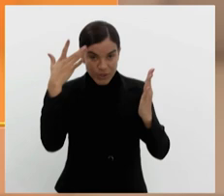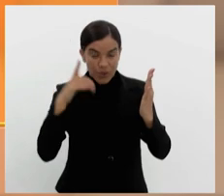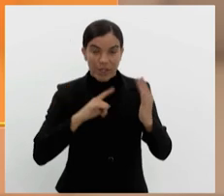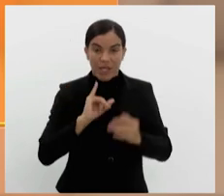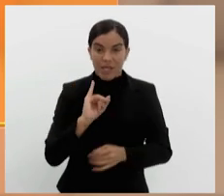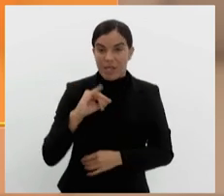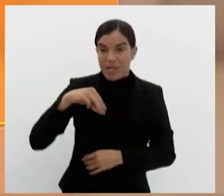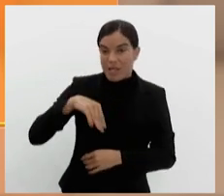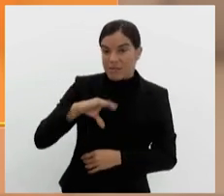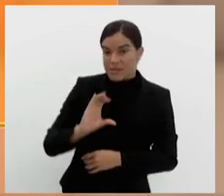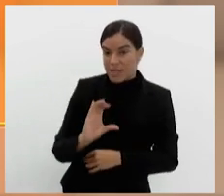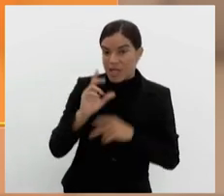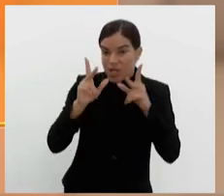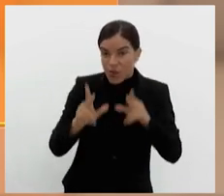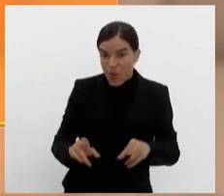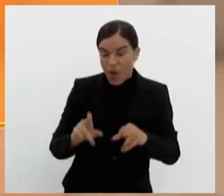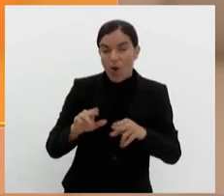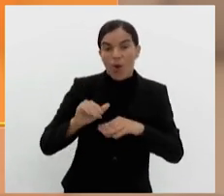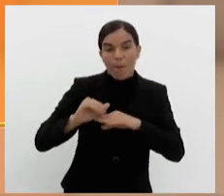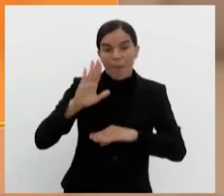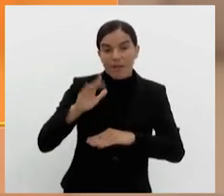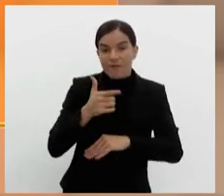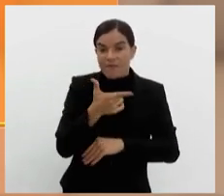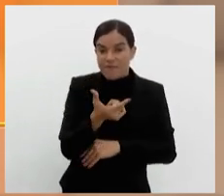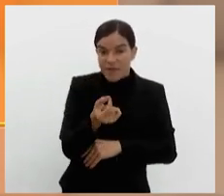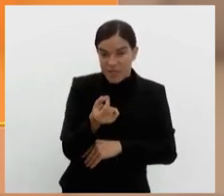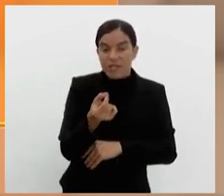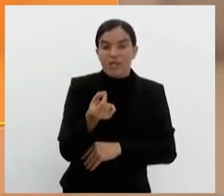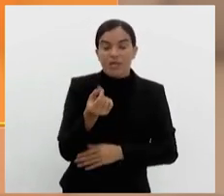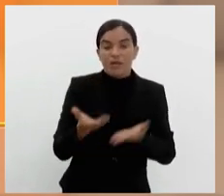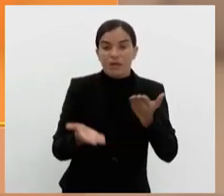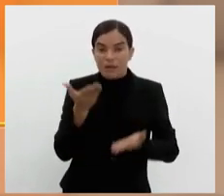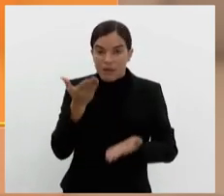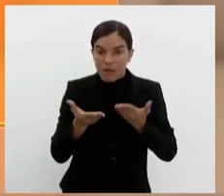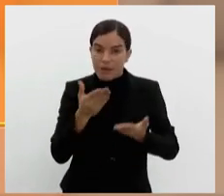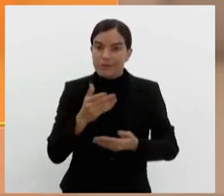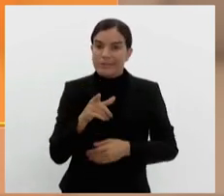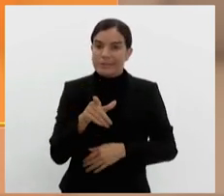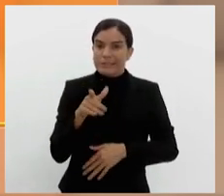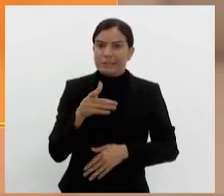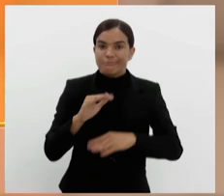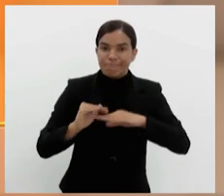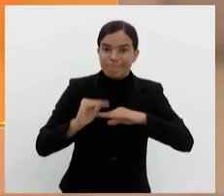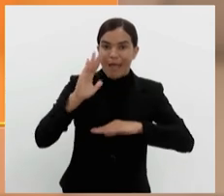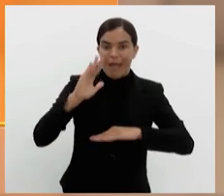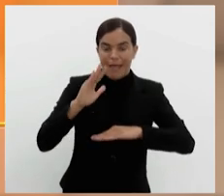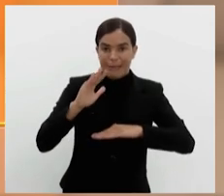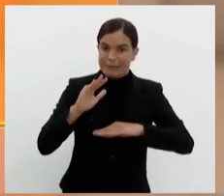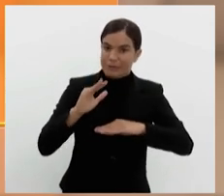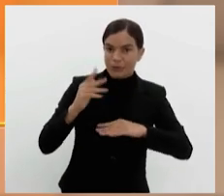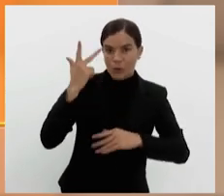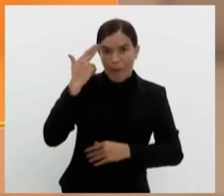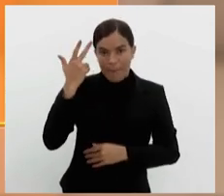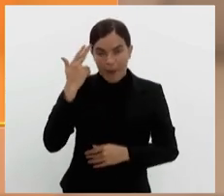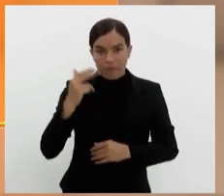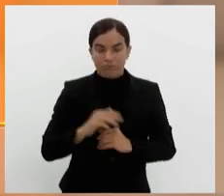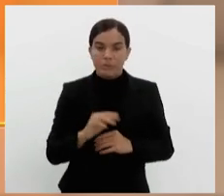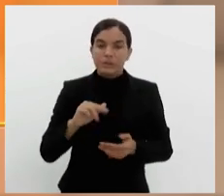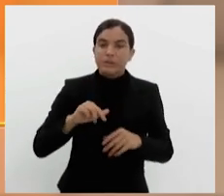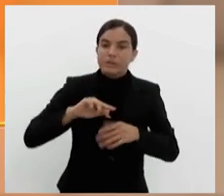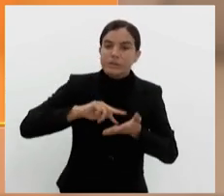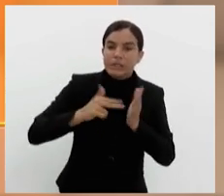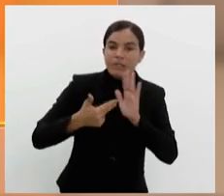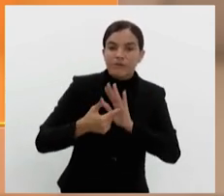IMC igual ou acima de 20 quilos por metro quadrado entram na faixa de sobrepeso, o que corresponde a mais de